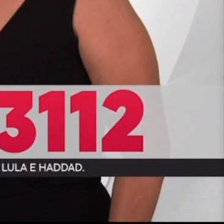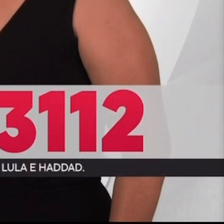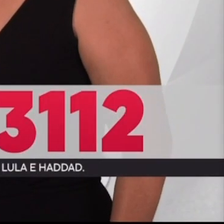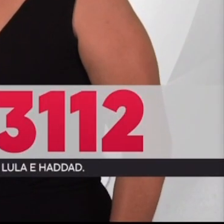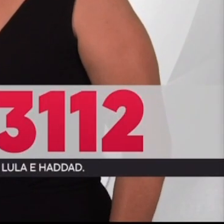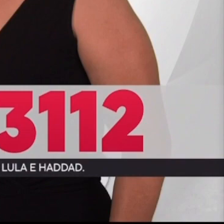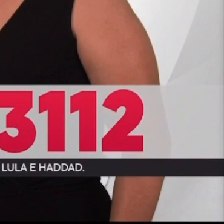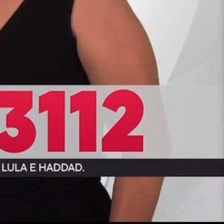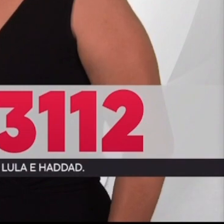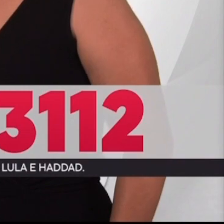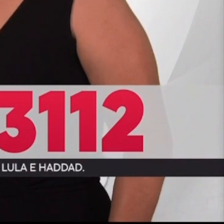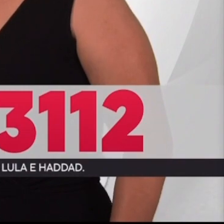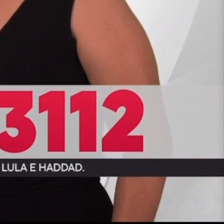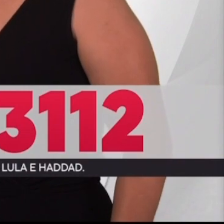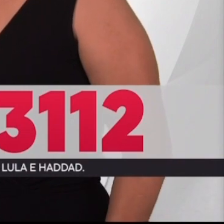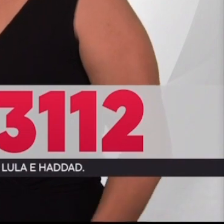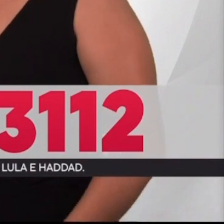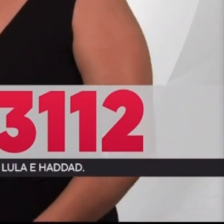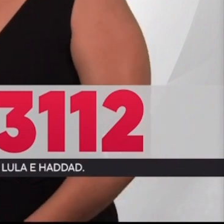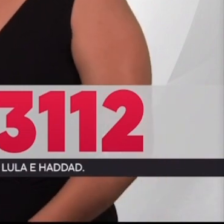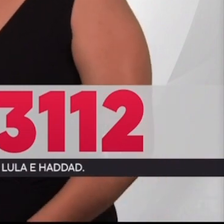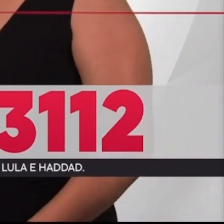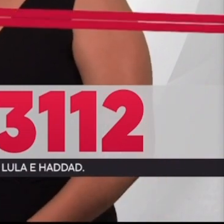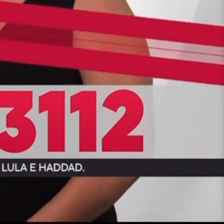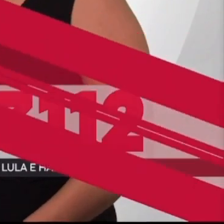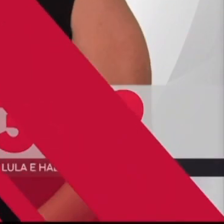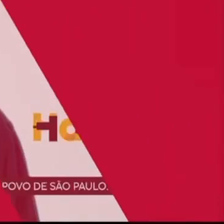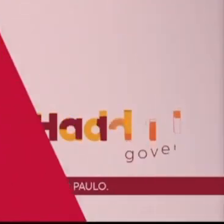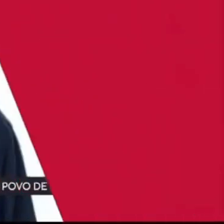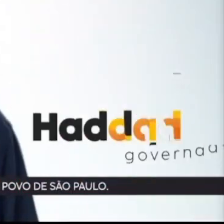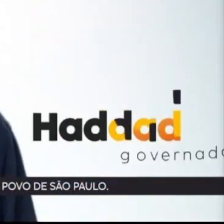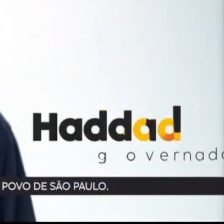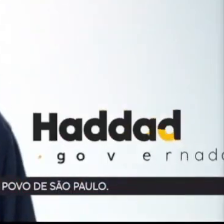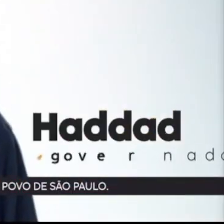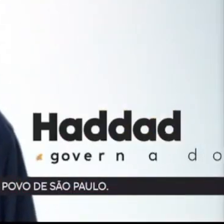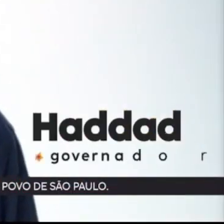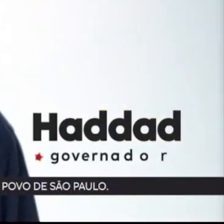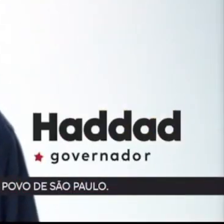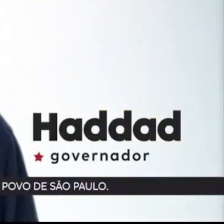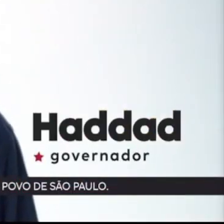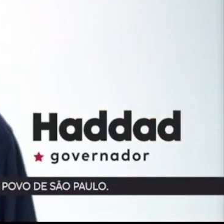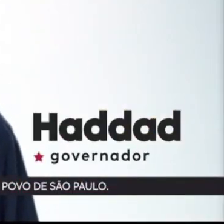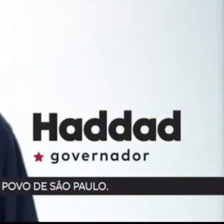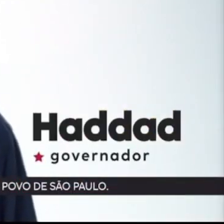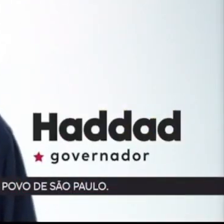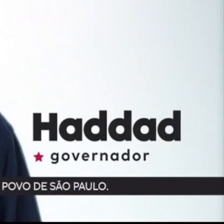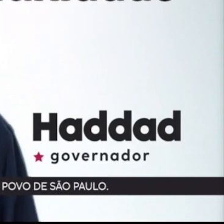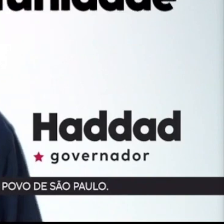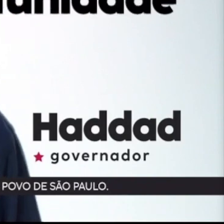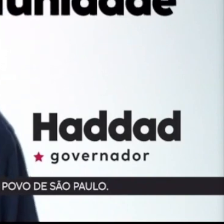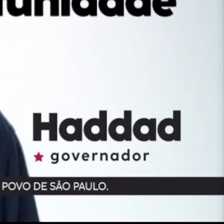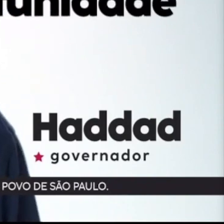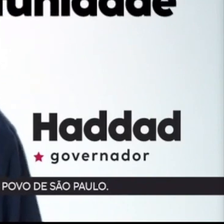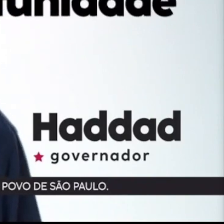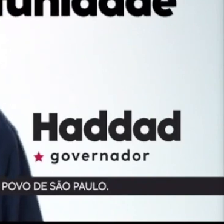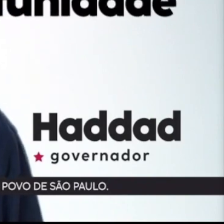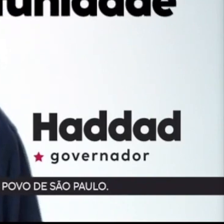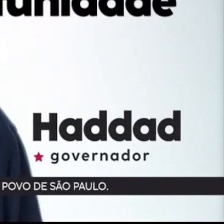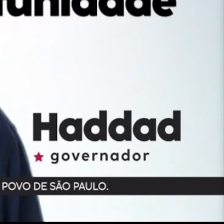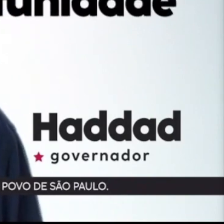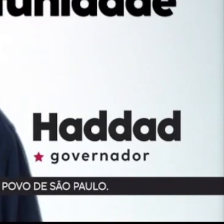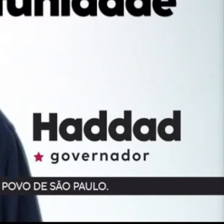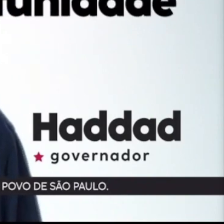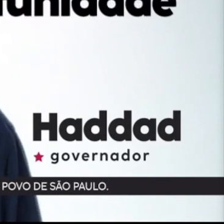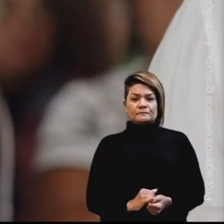deputada estadual, Évile 13112 com Lula e Haddad. Vote no time de deputados que vai ajudar a criar mais oportunidades